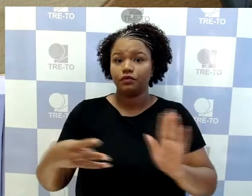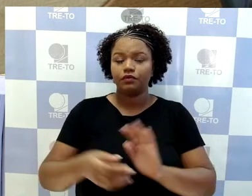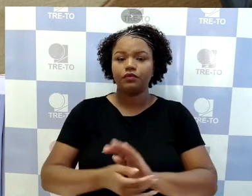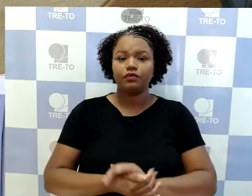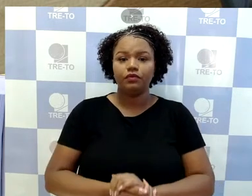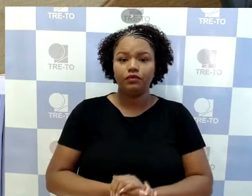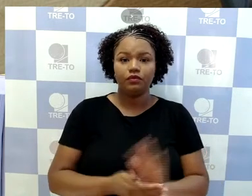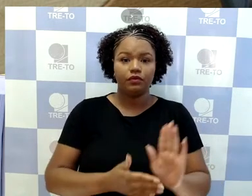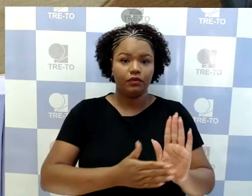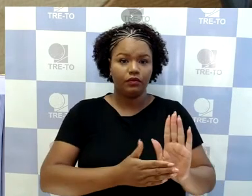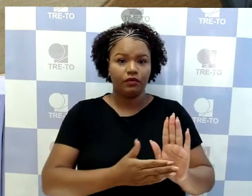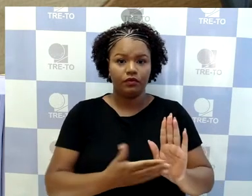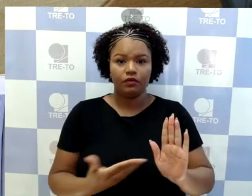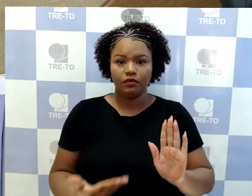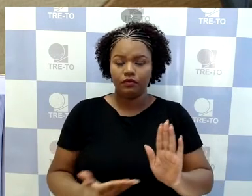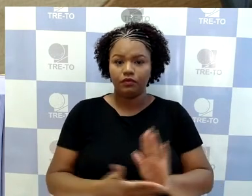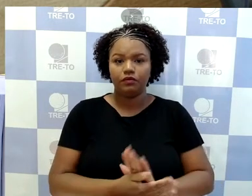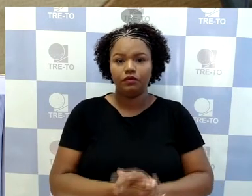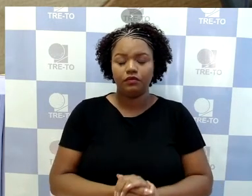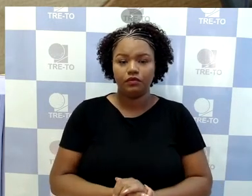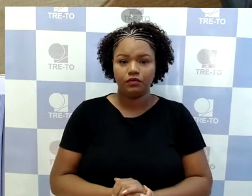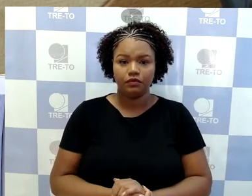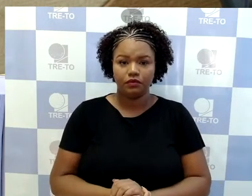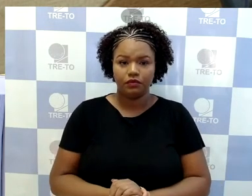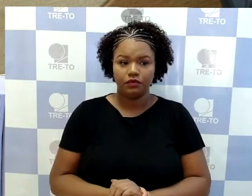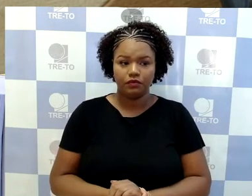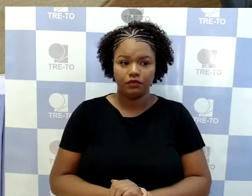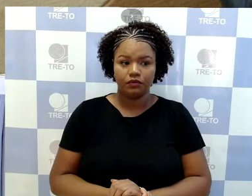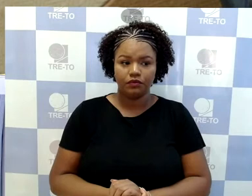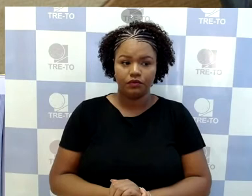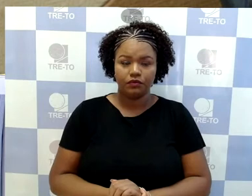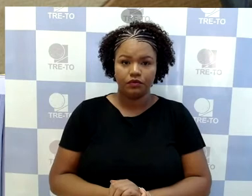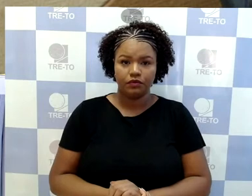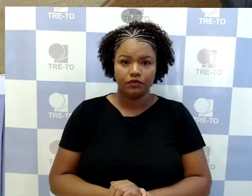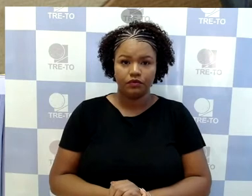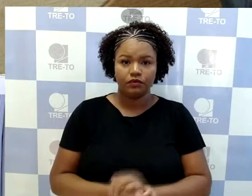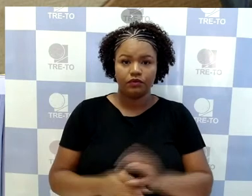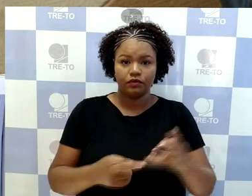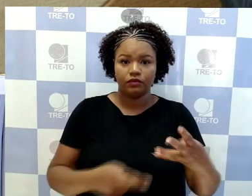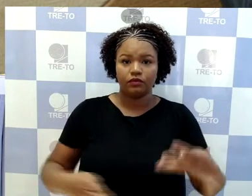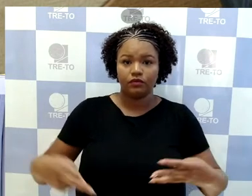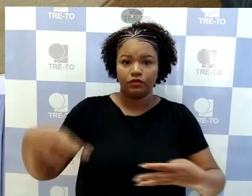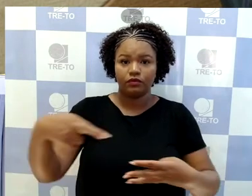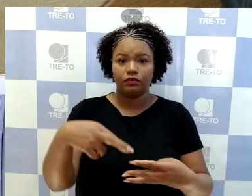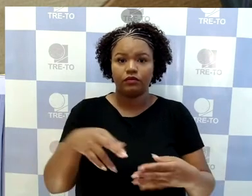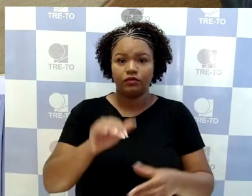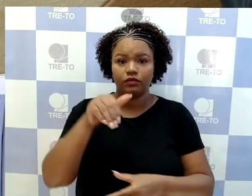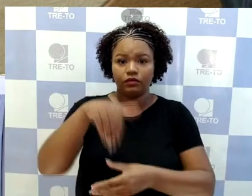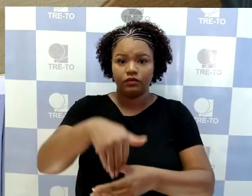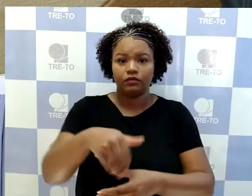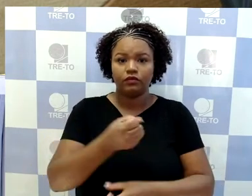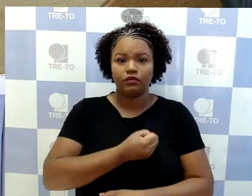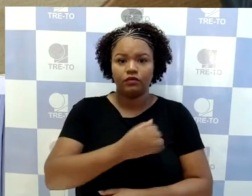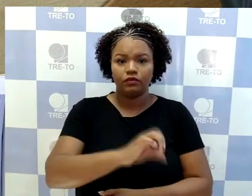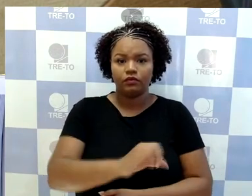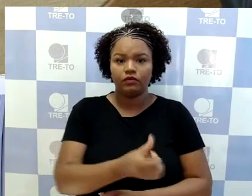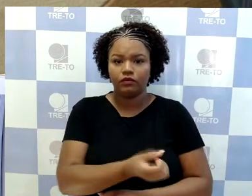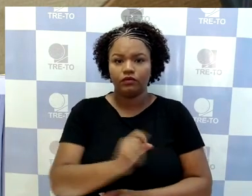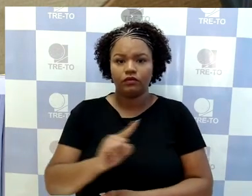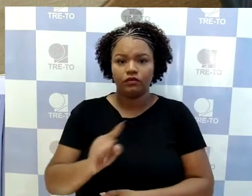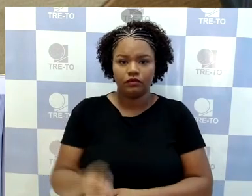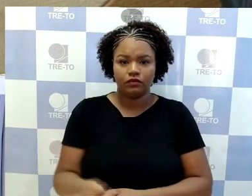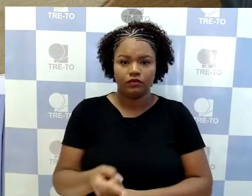pauta o recurso eleitoral número 06054,